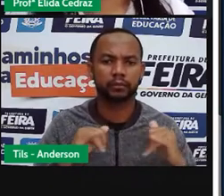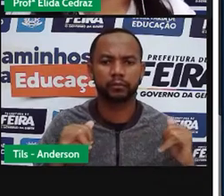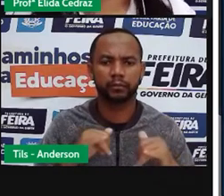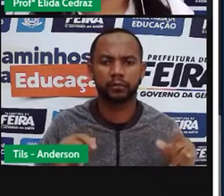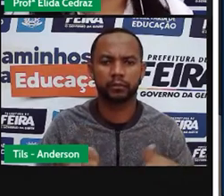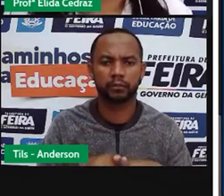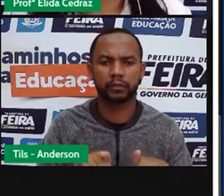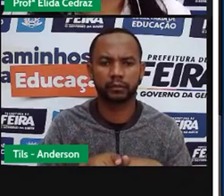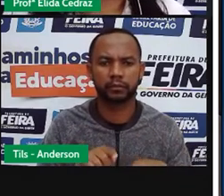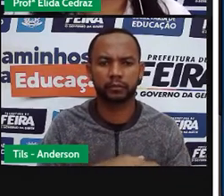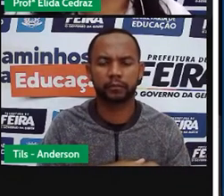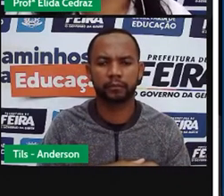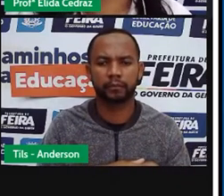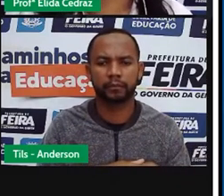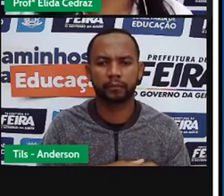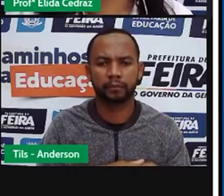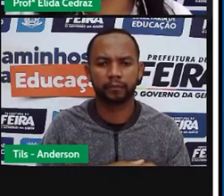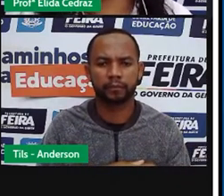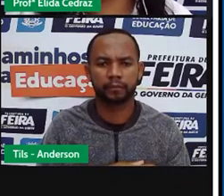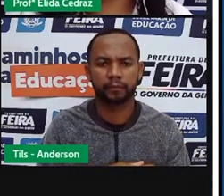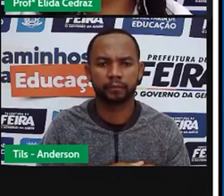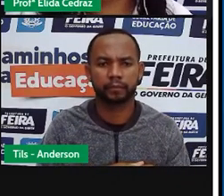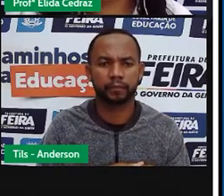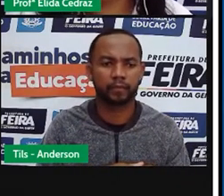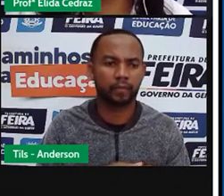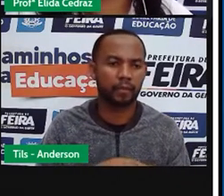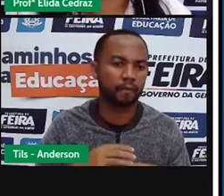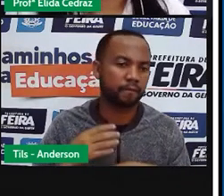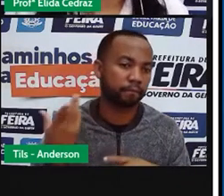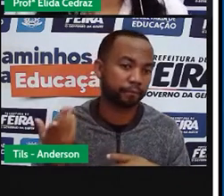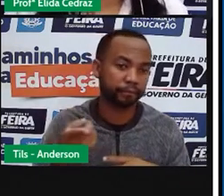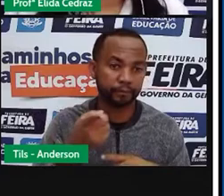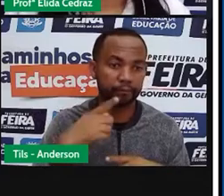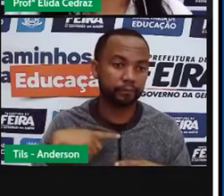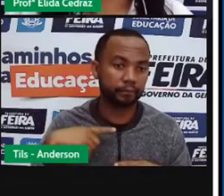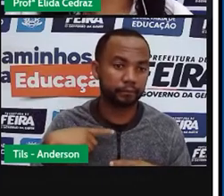Temos as plataformas de séries e filmes.